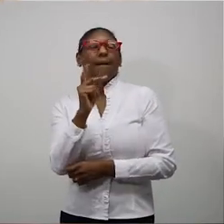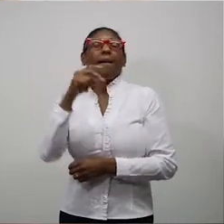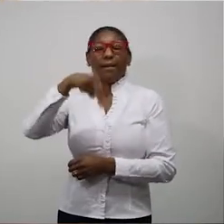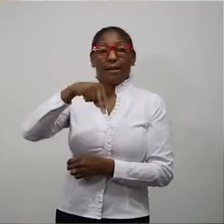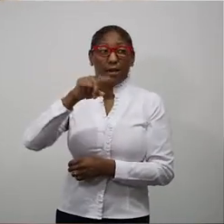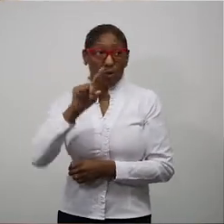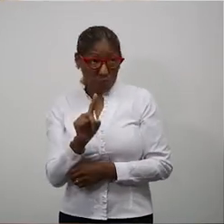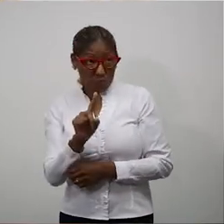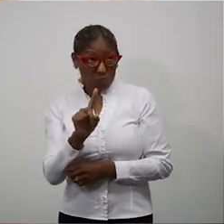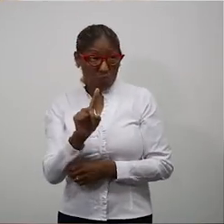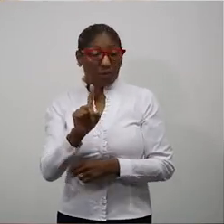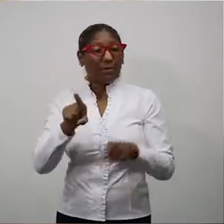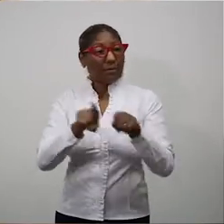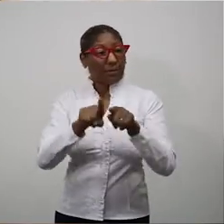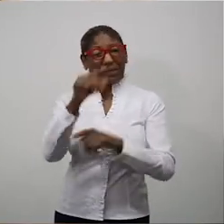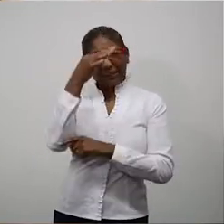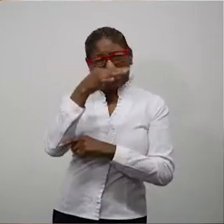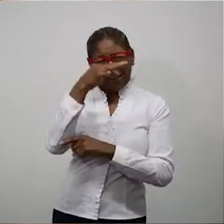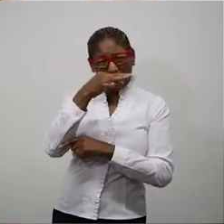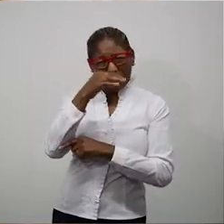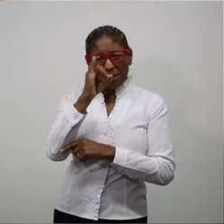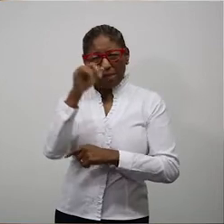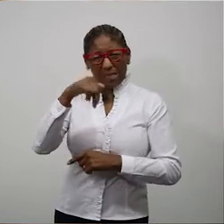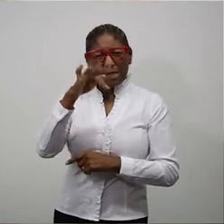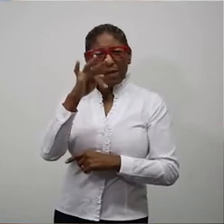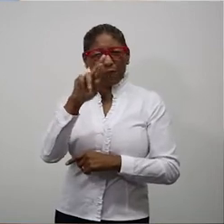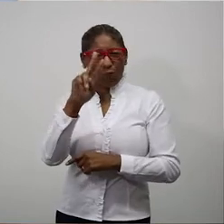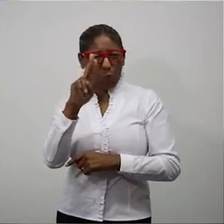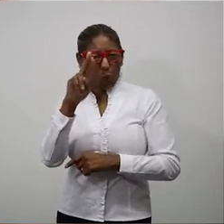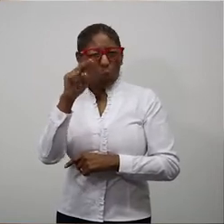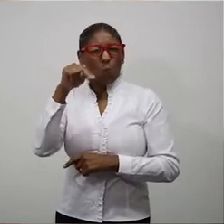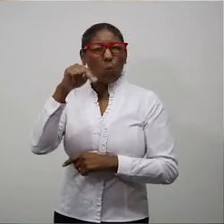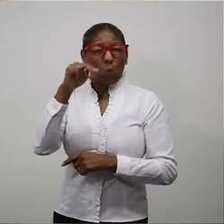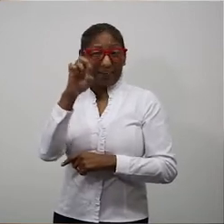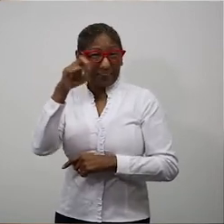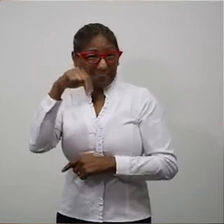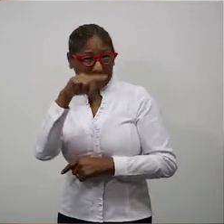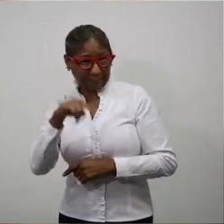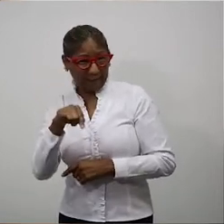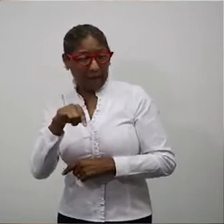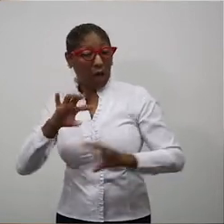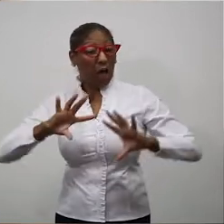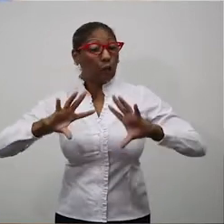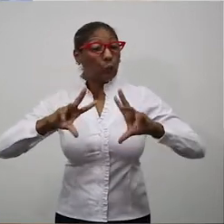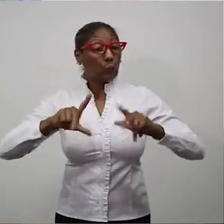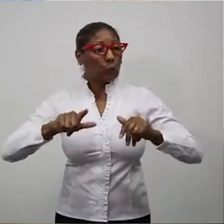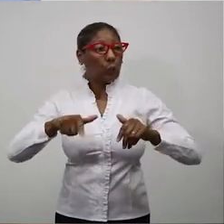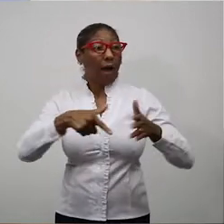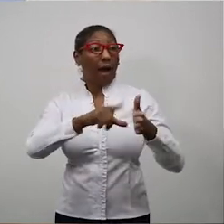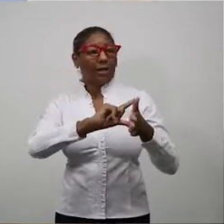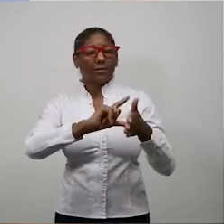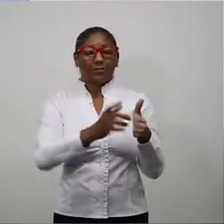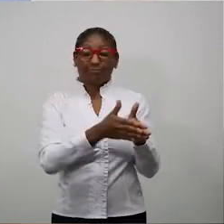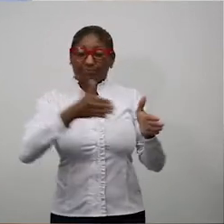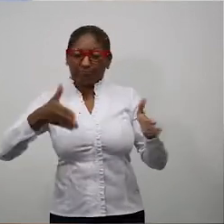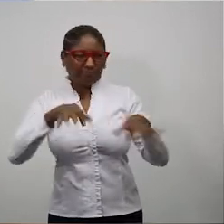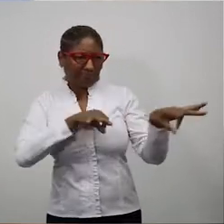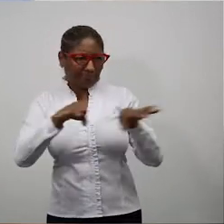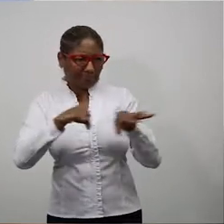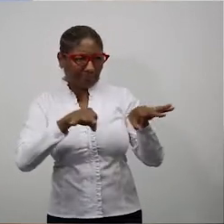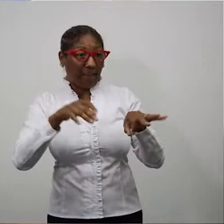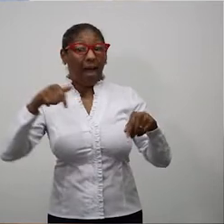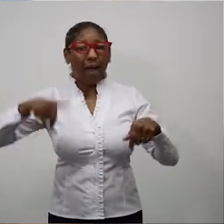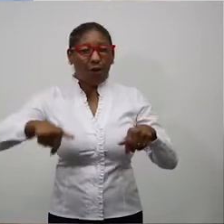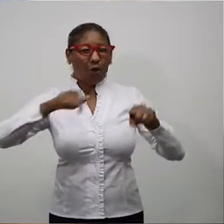influenza, a vacinação da gripe. Toda essa estrutura, evidentemente, estará disponível para a imunização